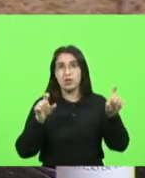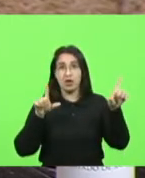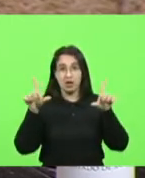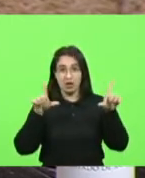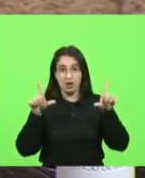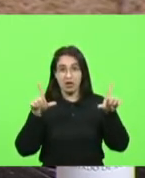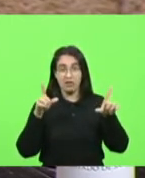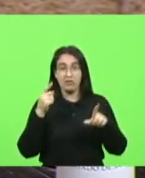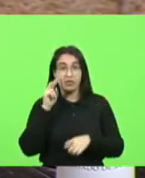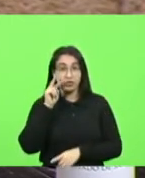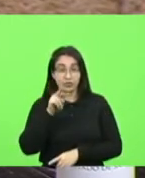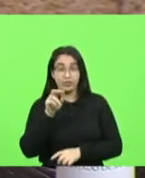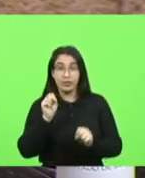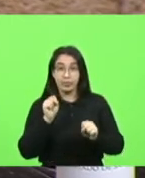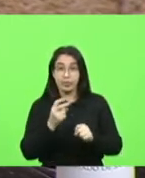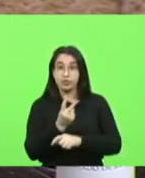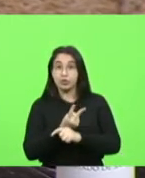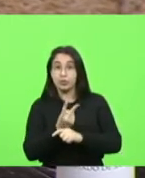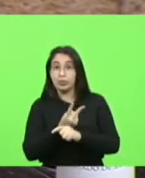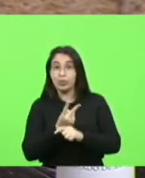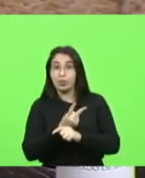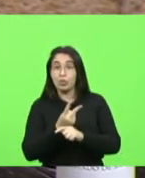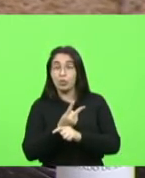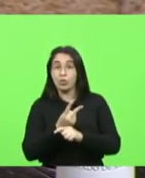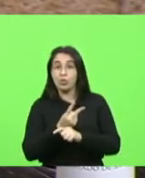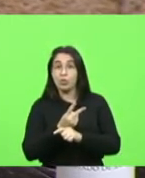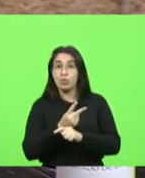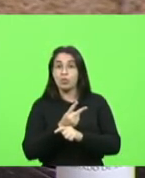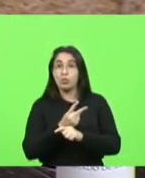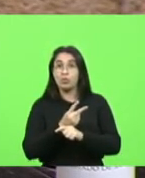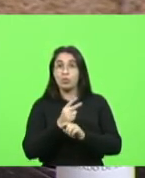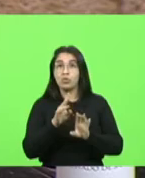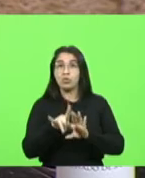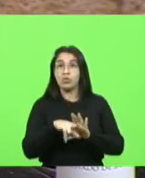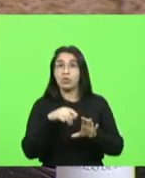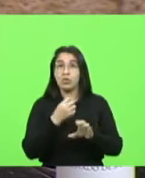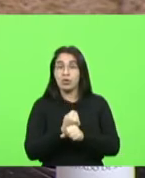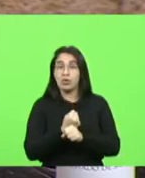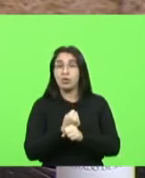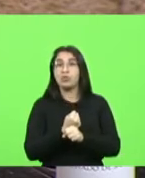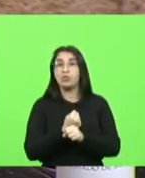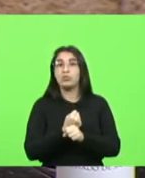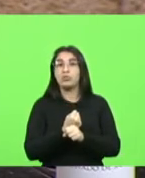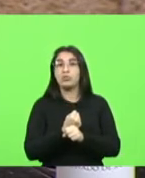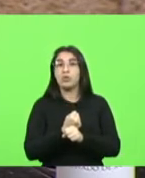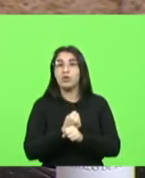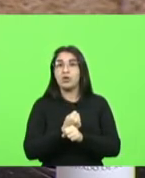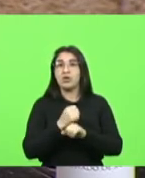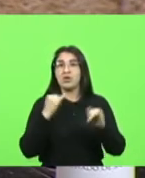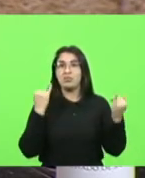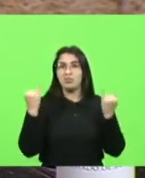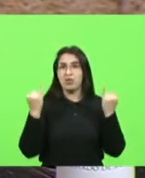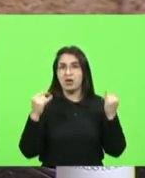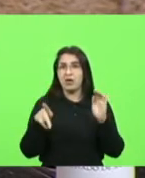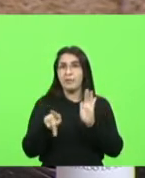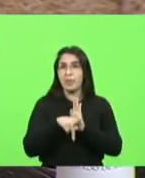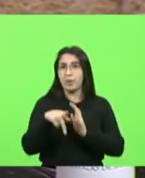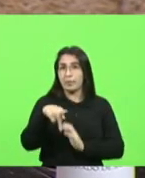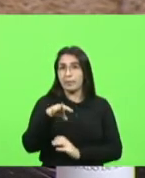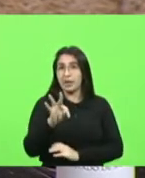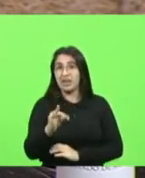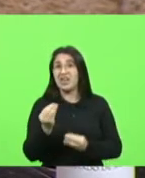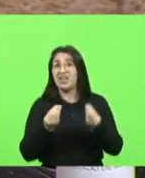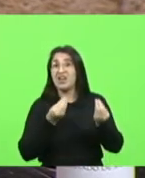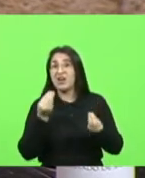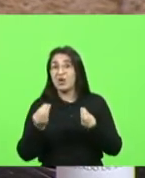e ir lá pro Google e procurar escândalos da era petista você vai lá e vê a lista de escândalos que